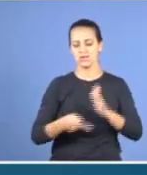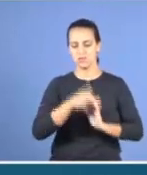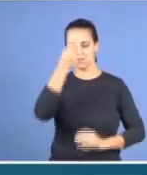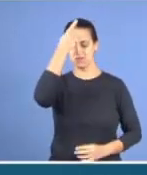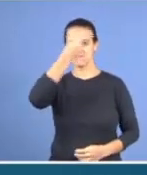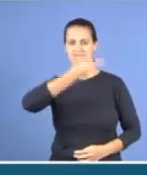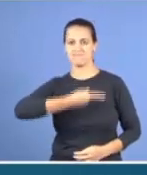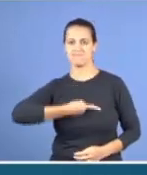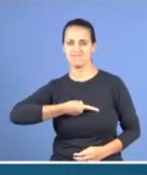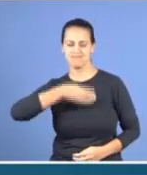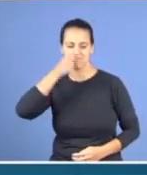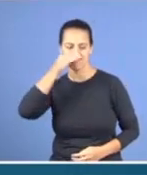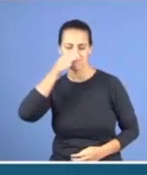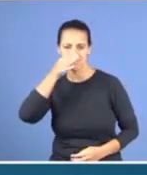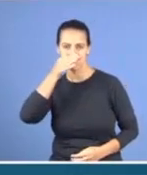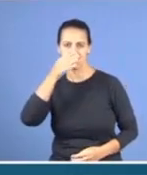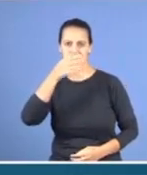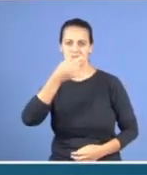interesses pessoais,